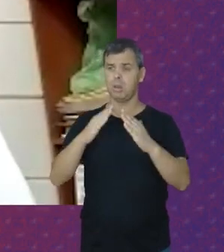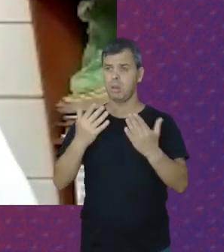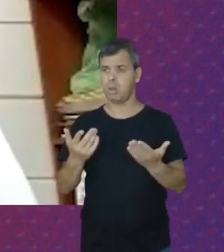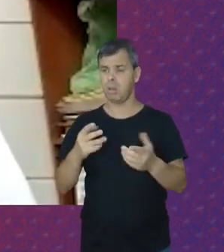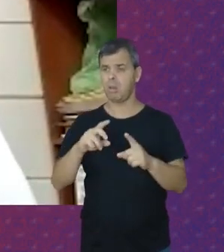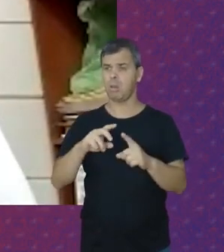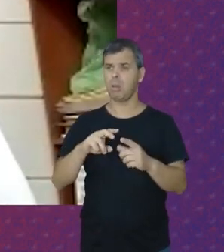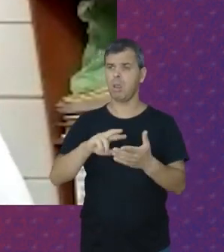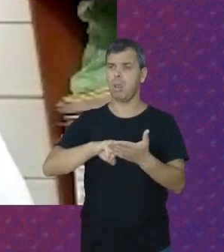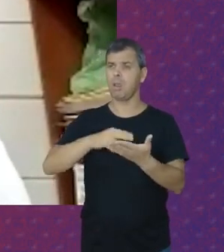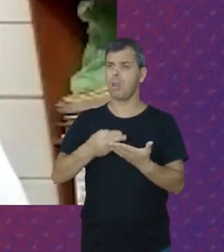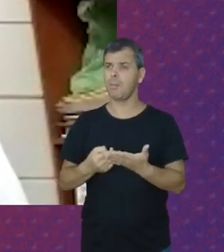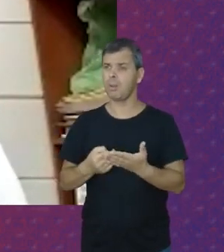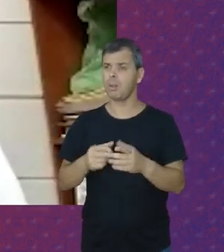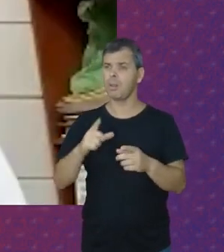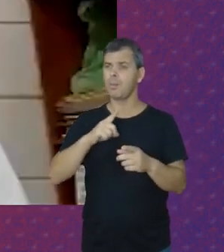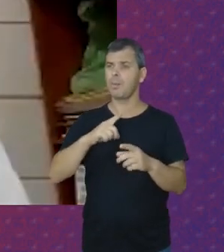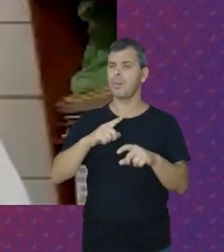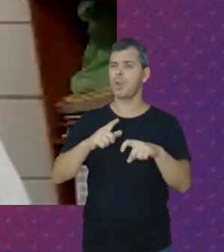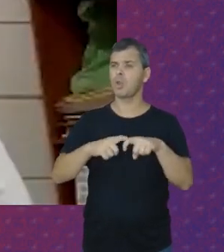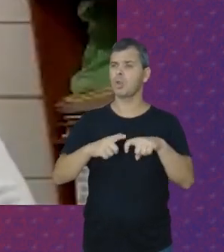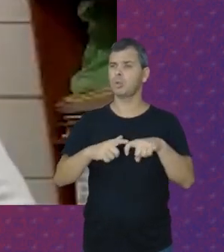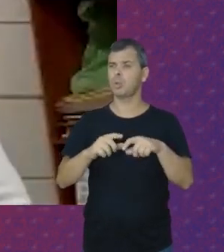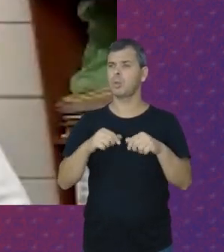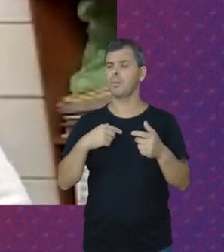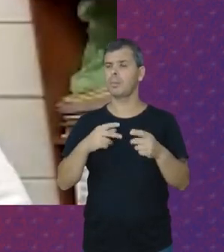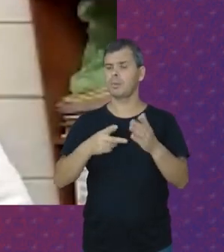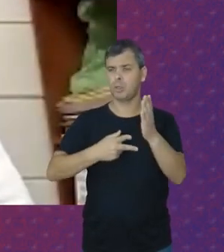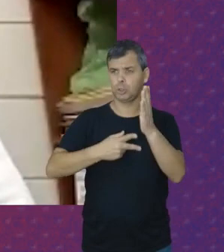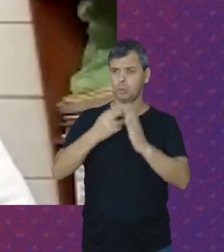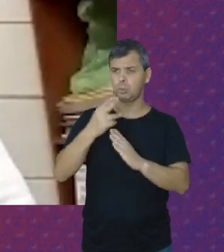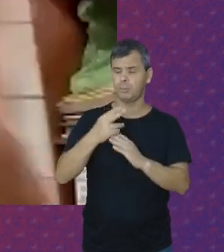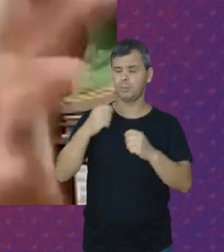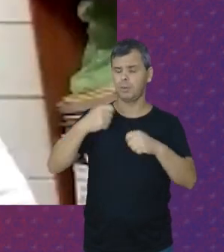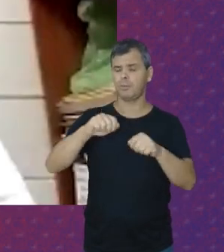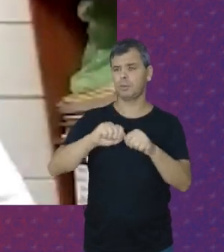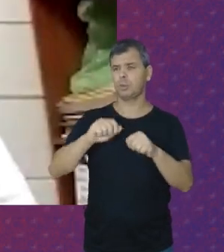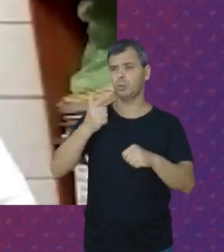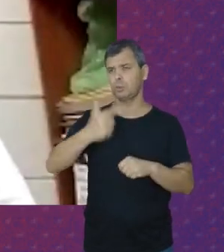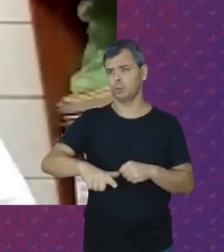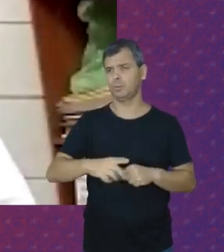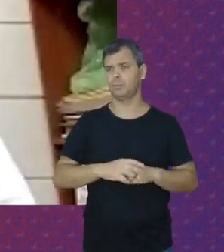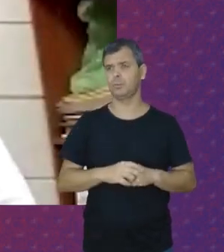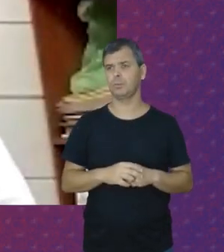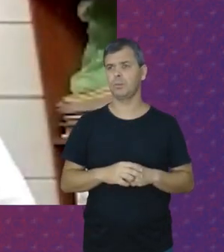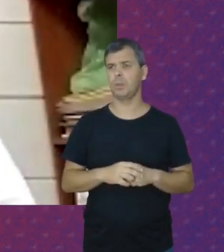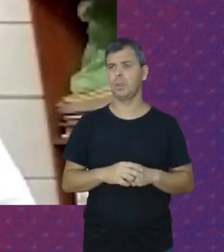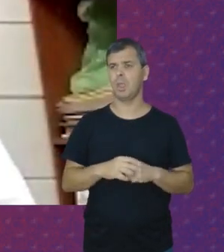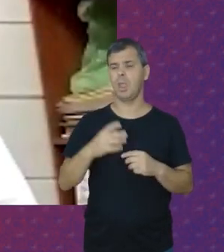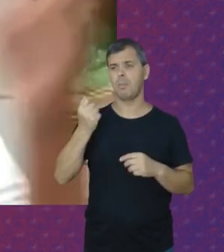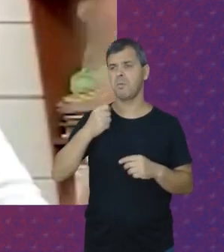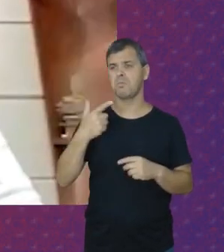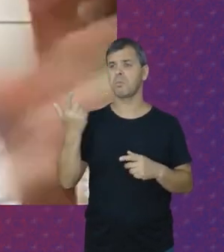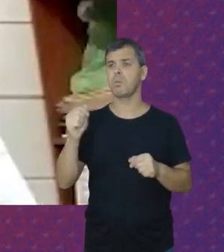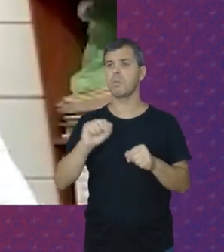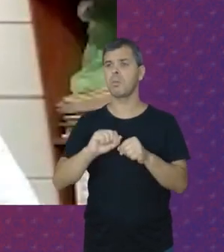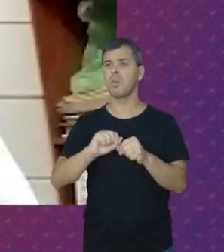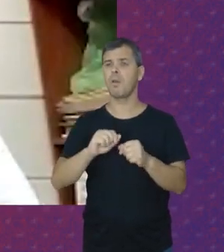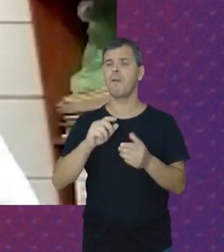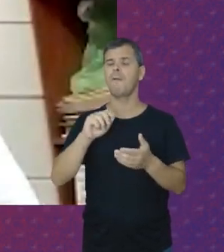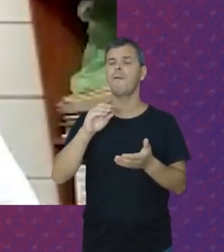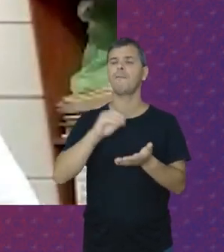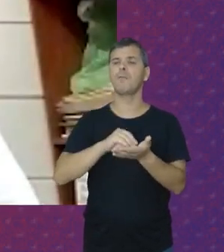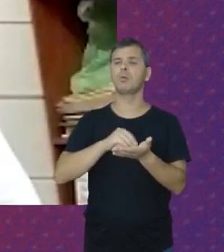Quebrou Teve um problema No joelho Teve que fazer cirurgia Vai ter que fazer outra Benefício Não concedido Motivo Falta de